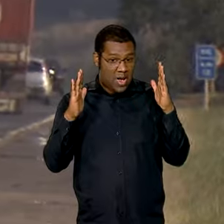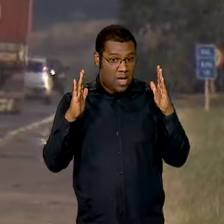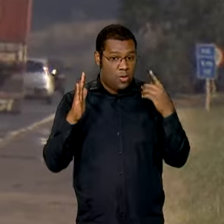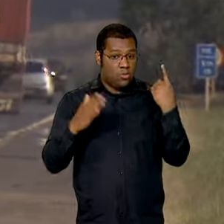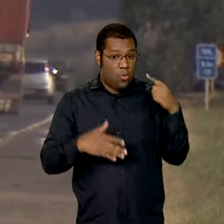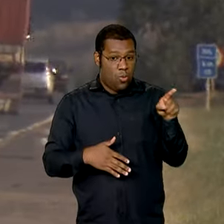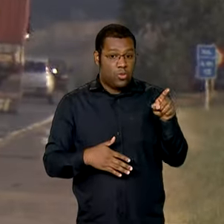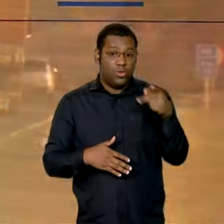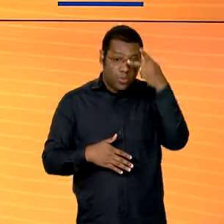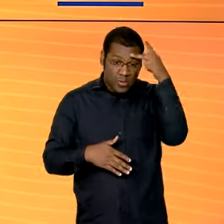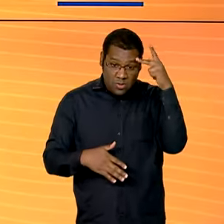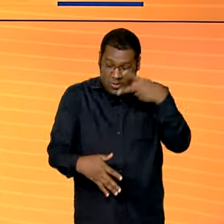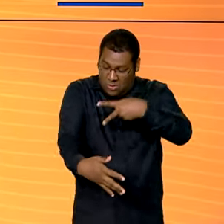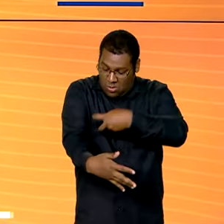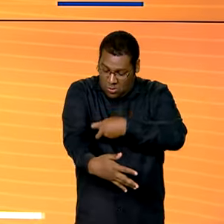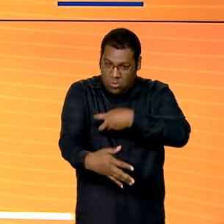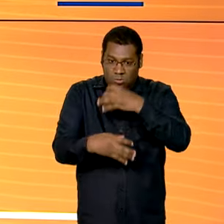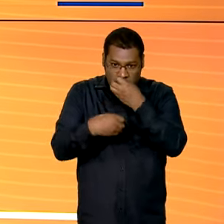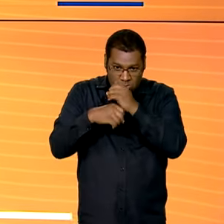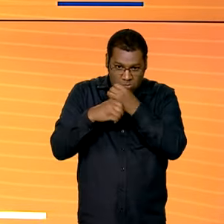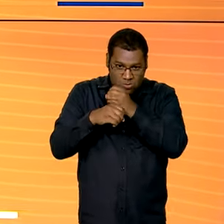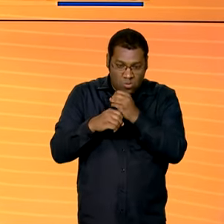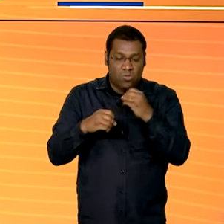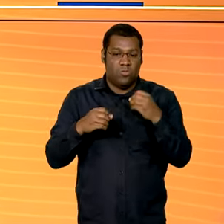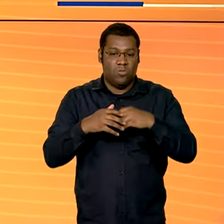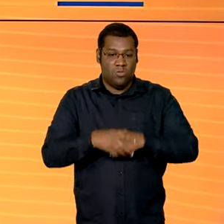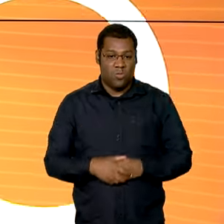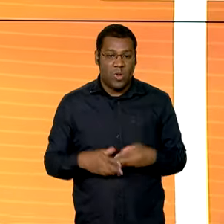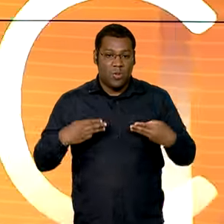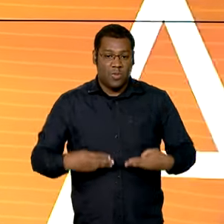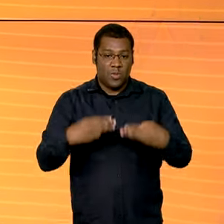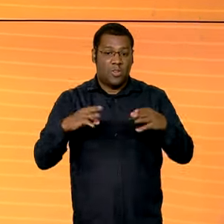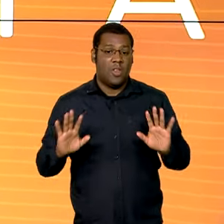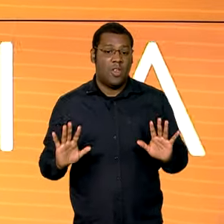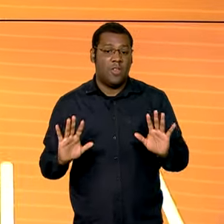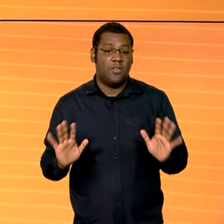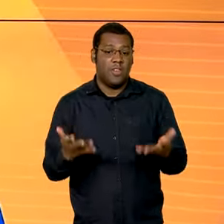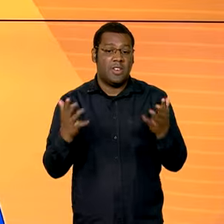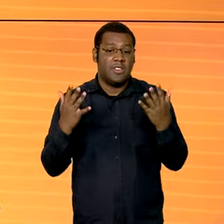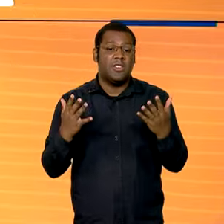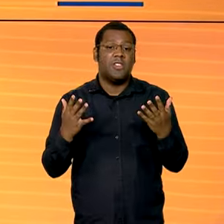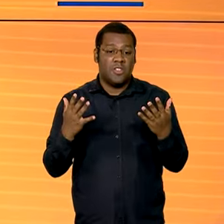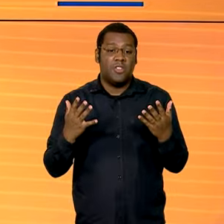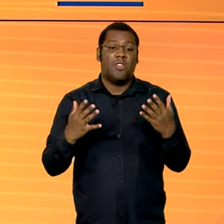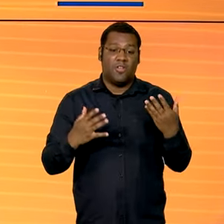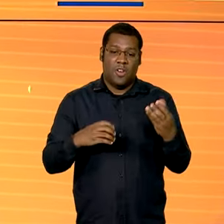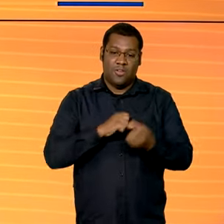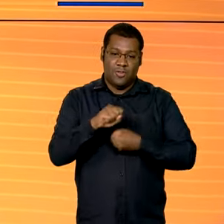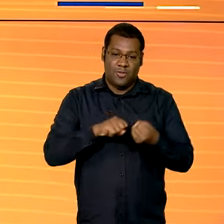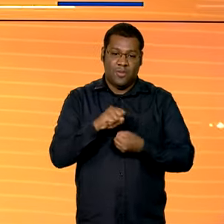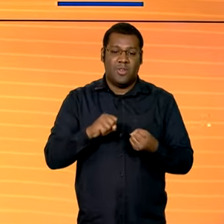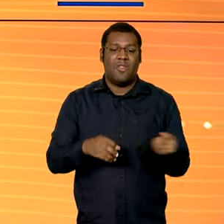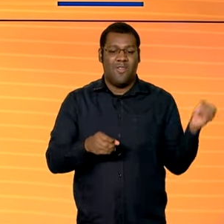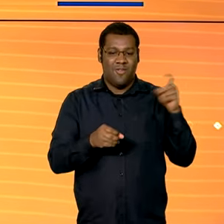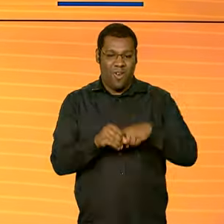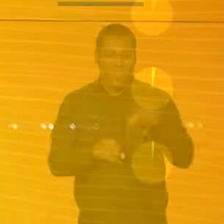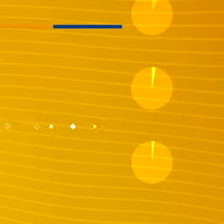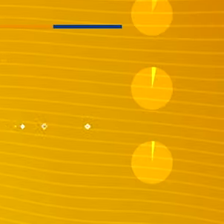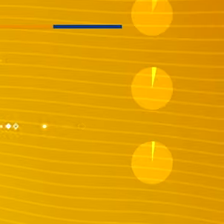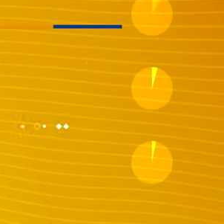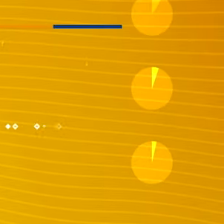toxicológico. E campanha do Ministério do Meio Ambiente, incentivo o descarte correto de embalagens. A gente volta em instantes.